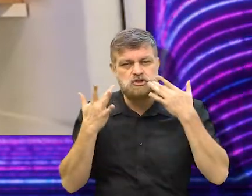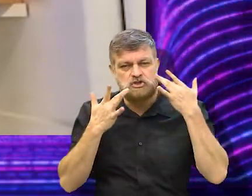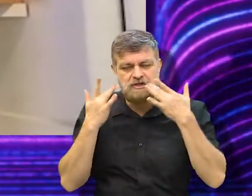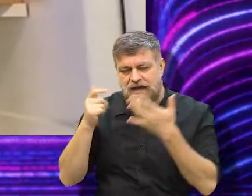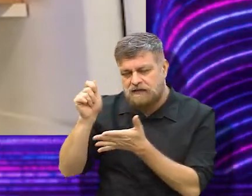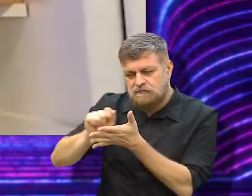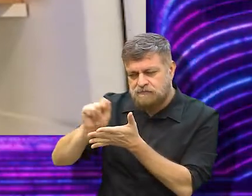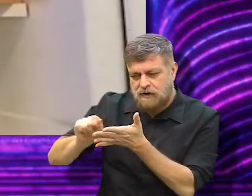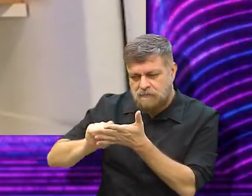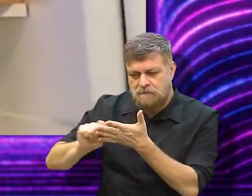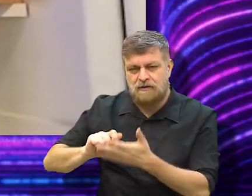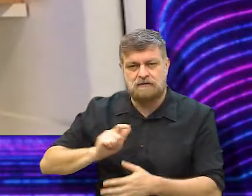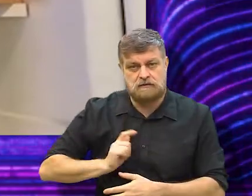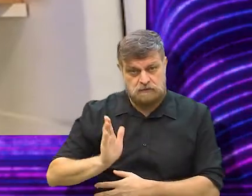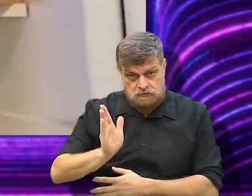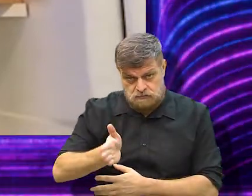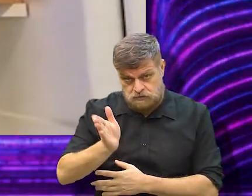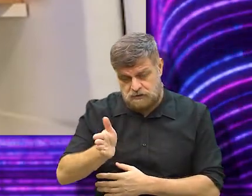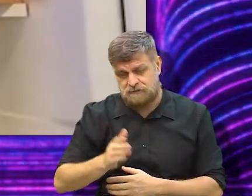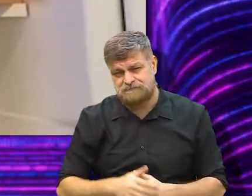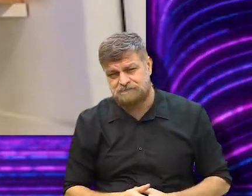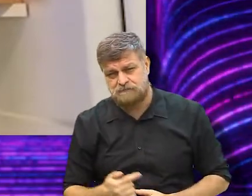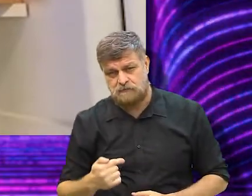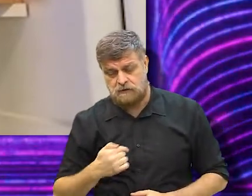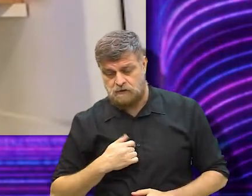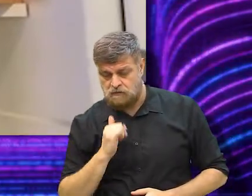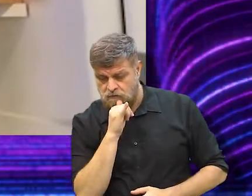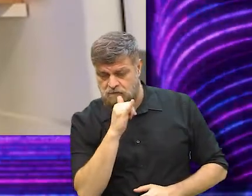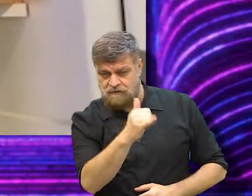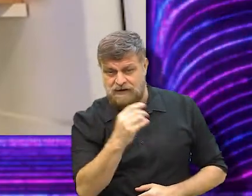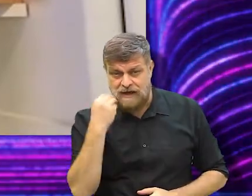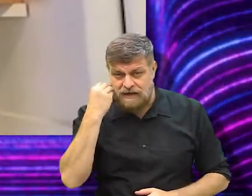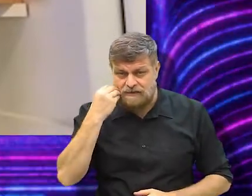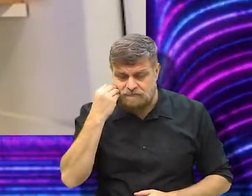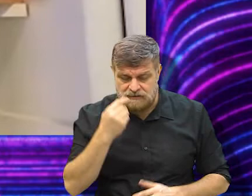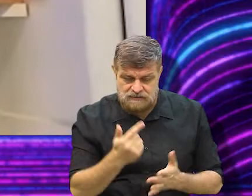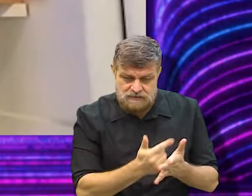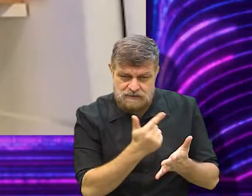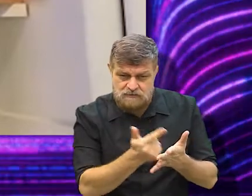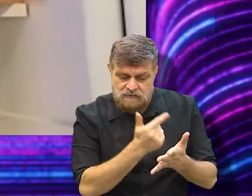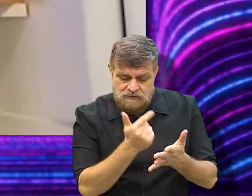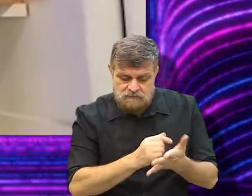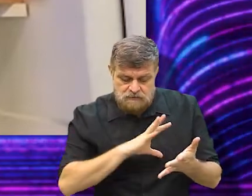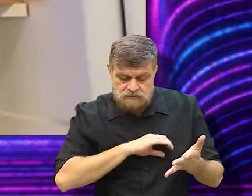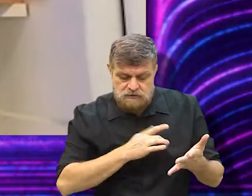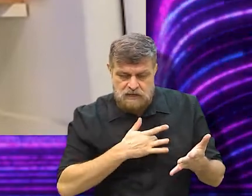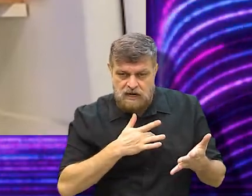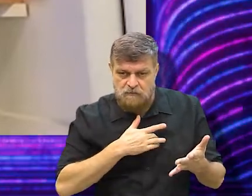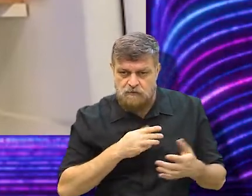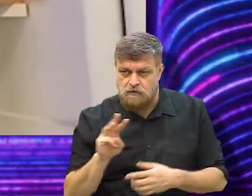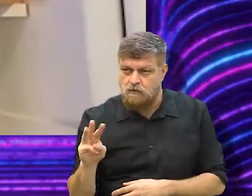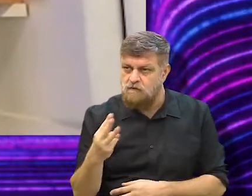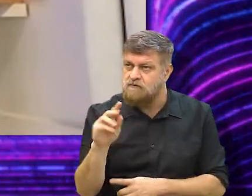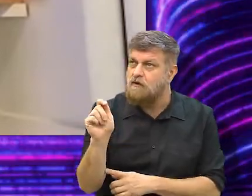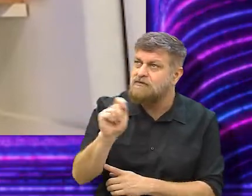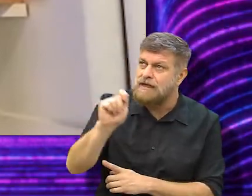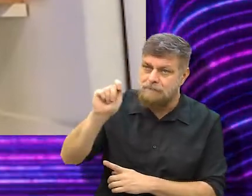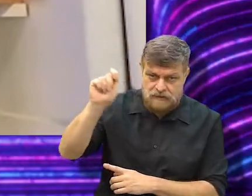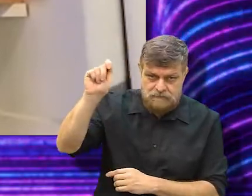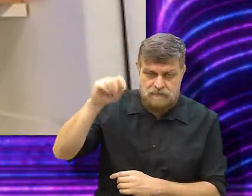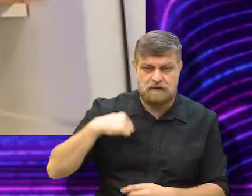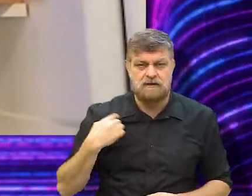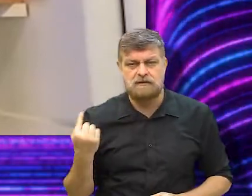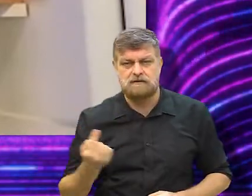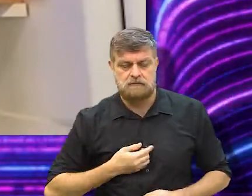escritas, montadas. O que eu posso dizer dessa experiência de escrita, do romance O Vôo da Pipa, é o seguinte.